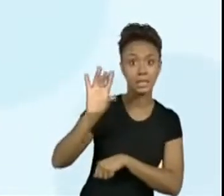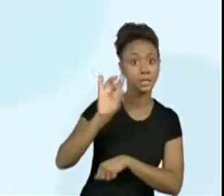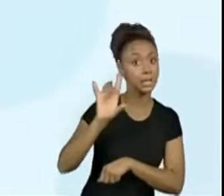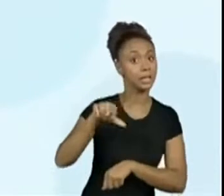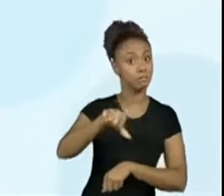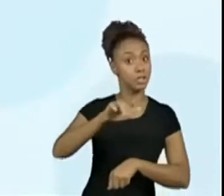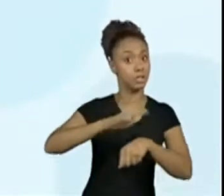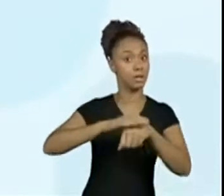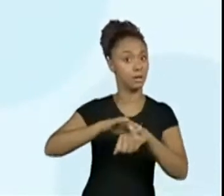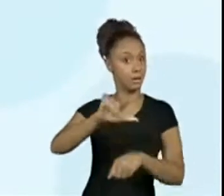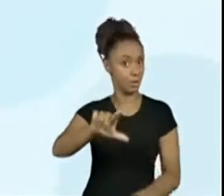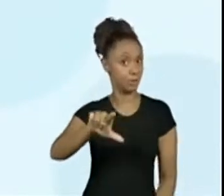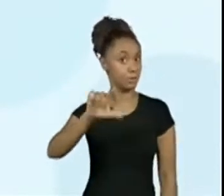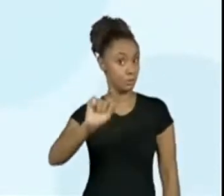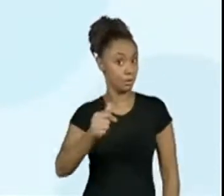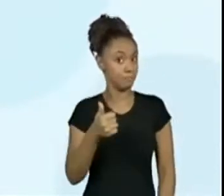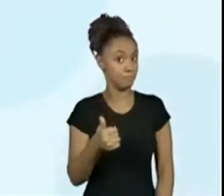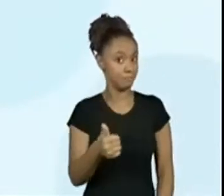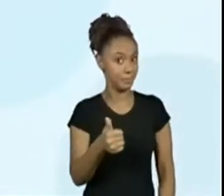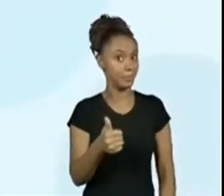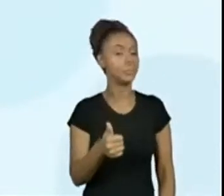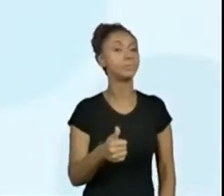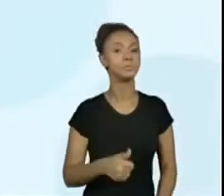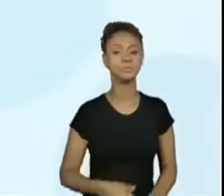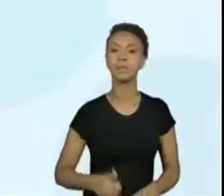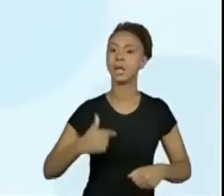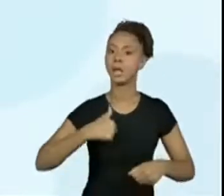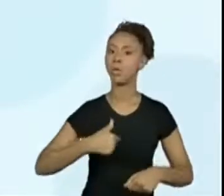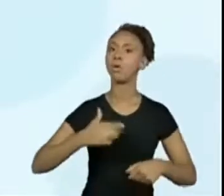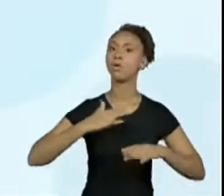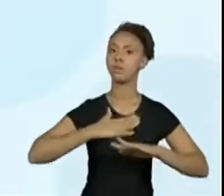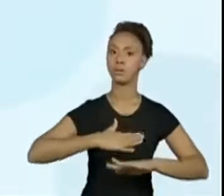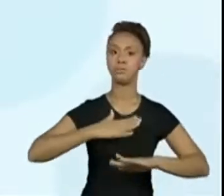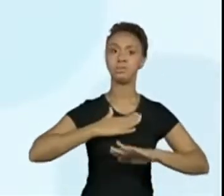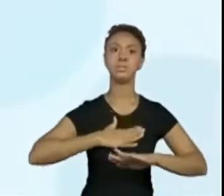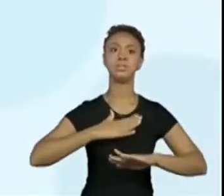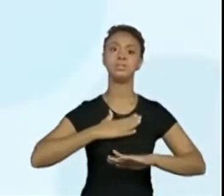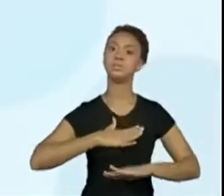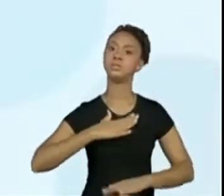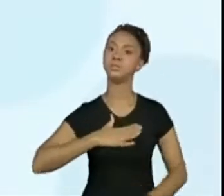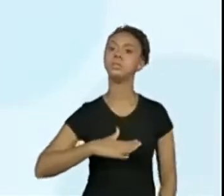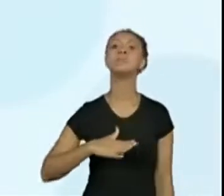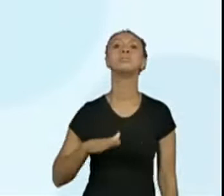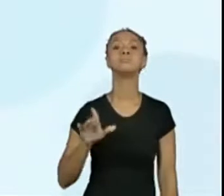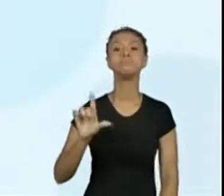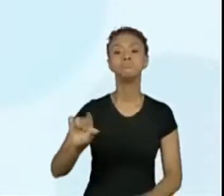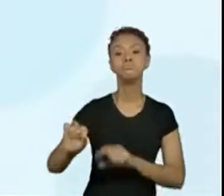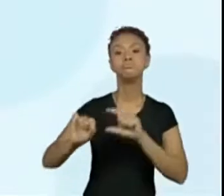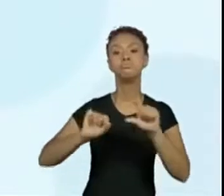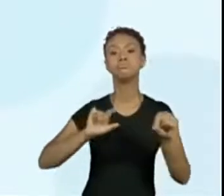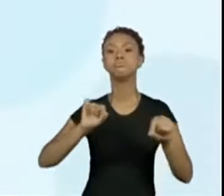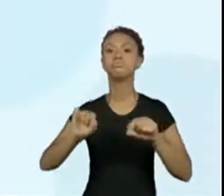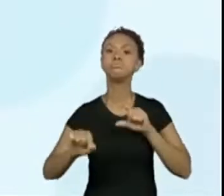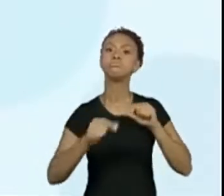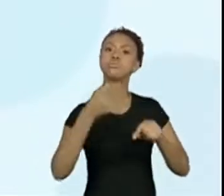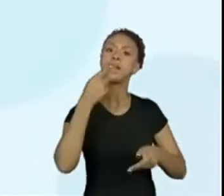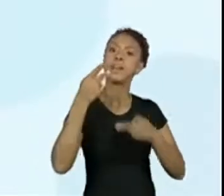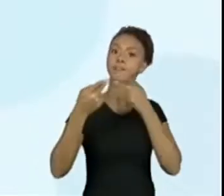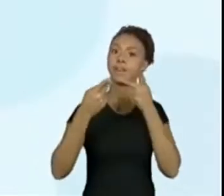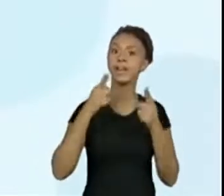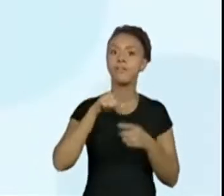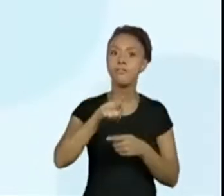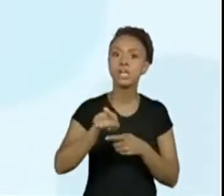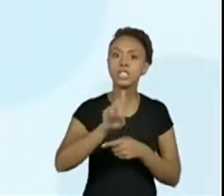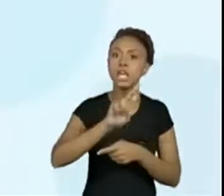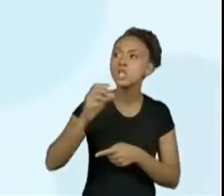lendo. Certo, professora Ana Paula? Sim, por isso que a gente está falando com muita calma, reforçando o número, porque anota o número que a gente, por número, vai conseguir